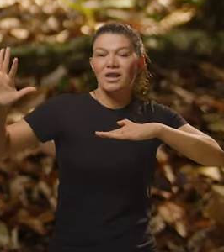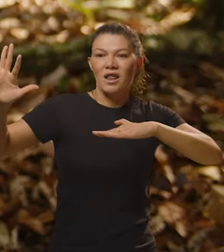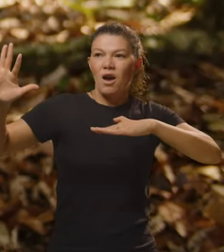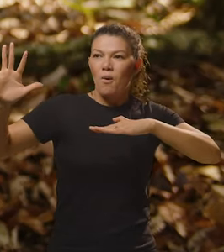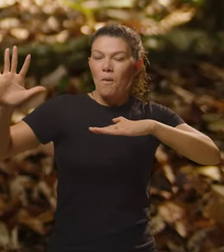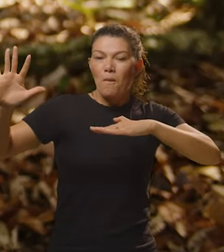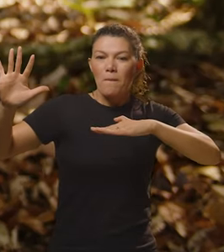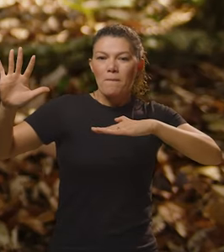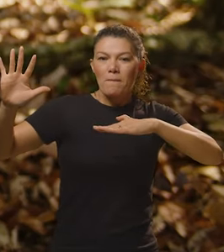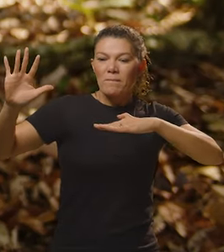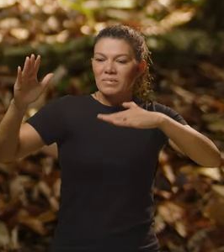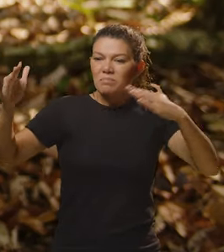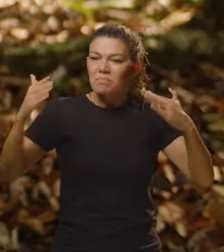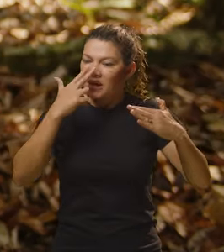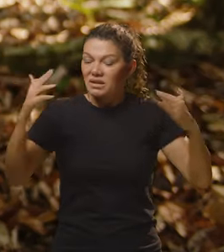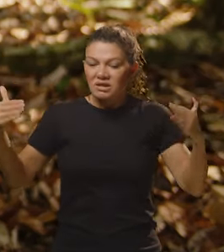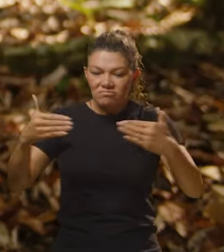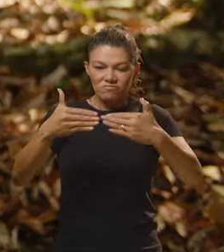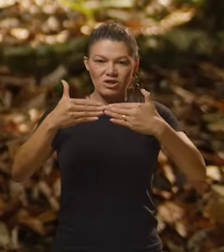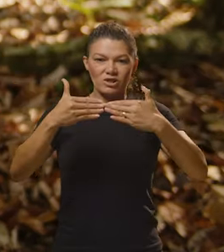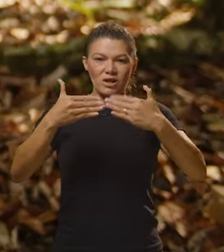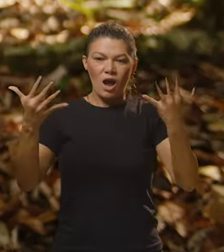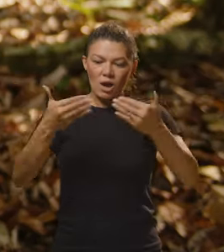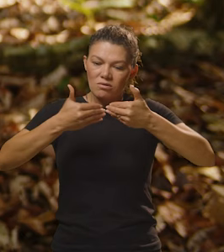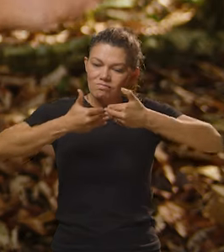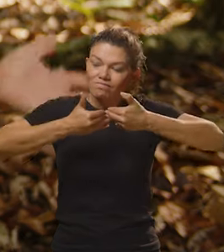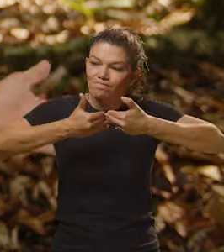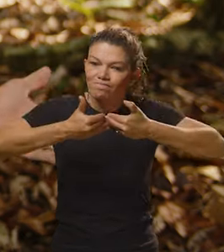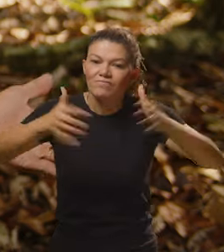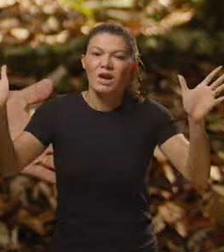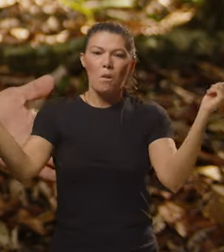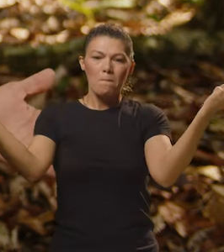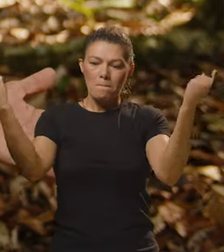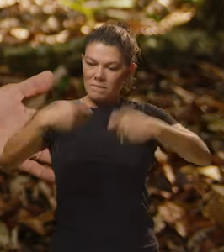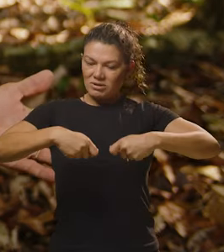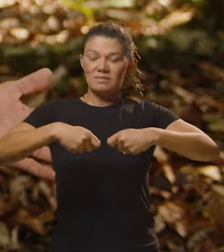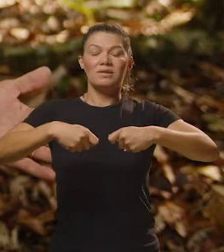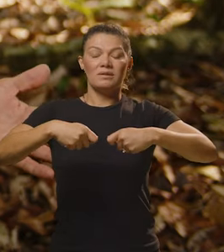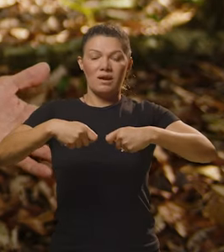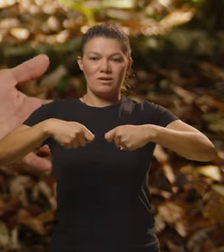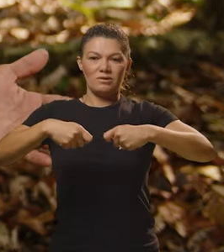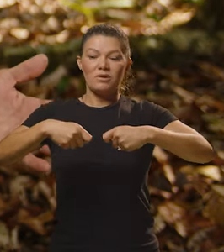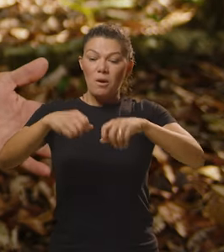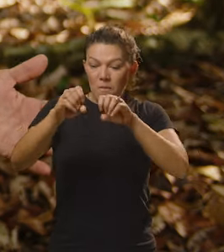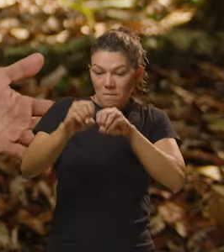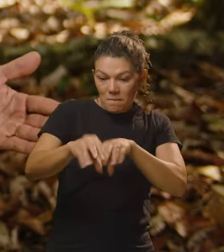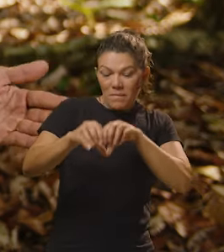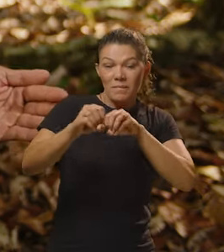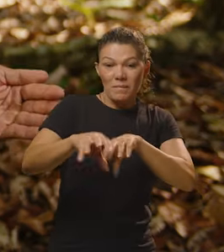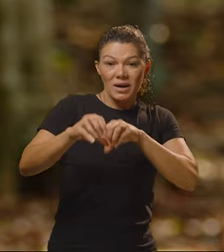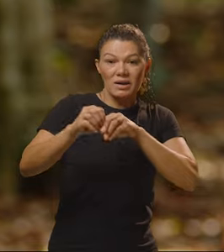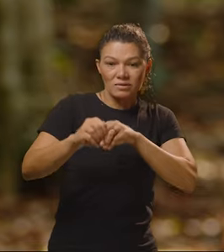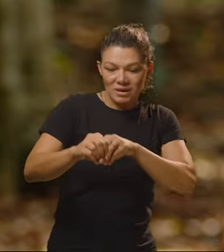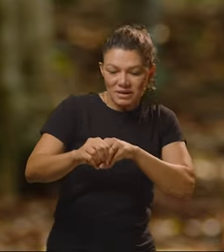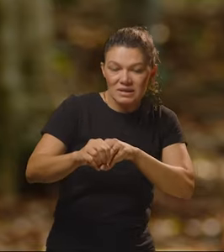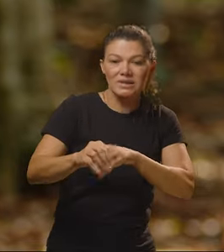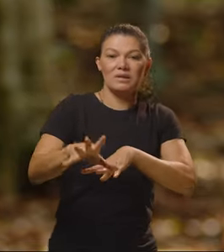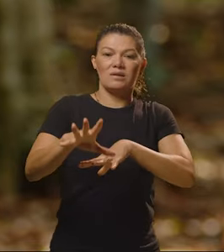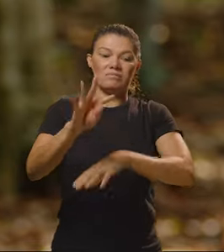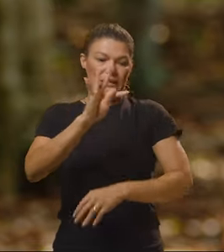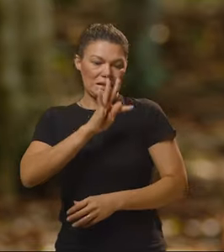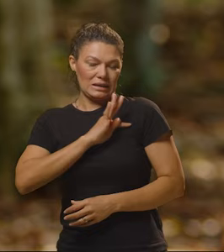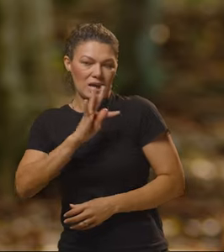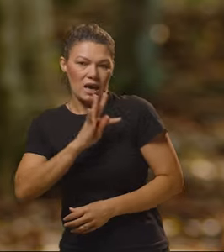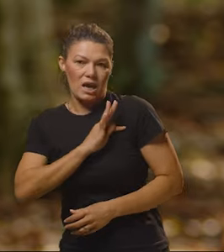estava com o leque fechado. E escancarou o leque, para quê? Para a educação, tanto a